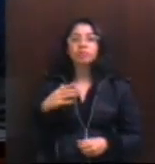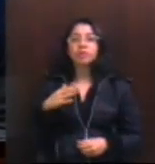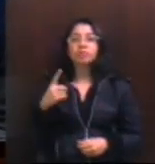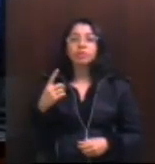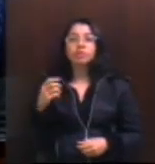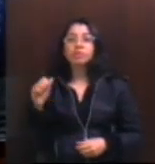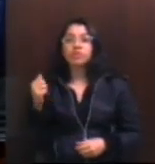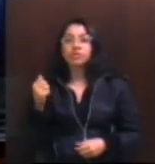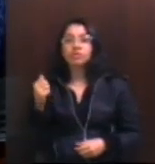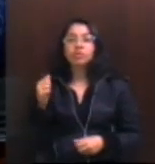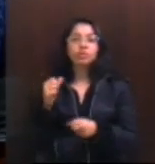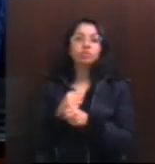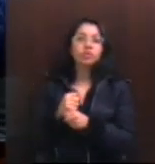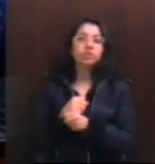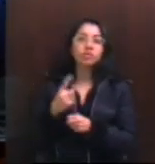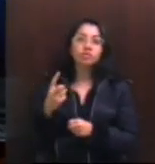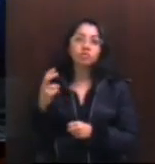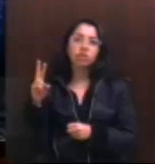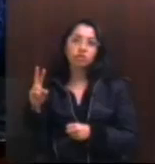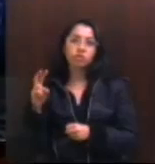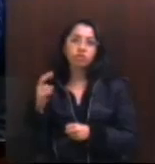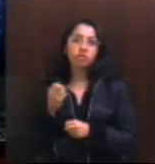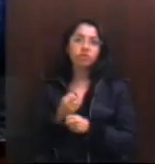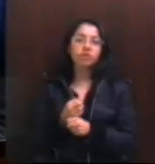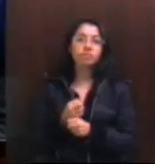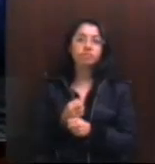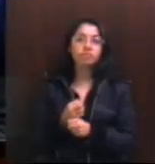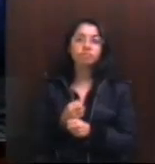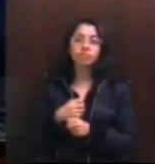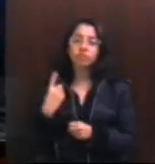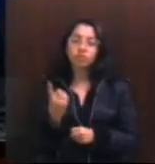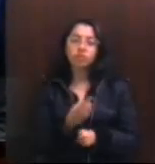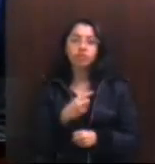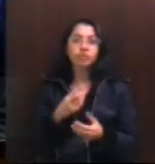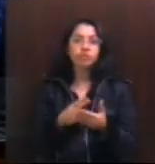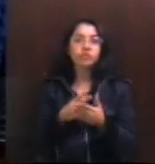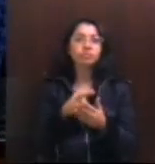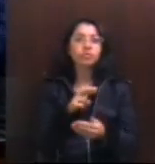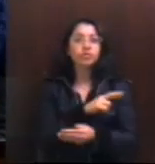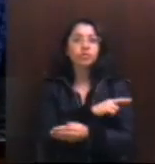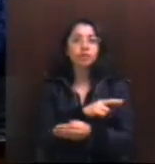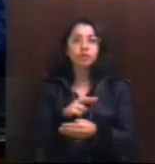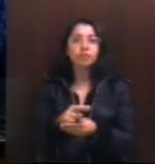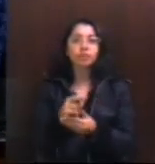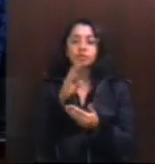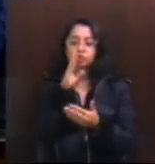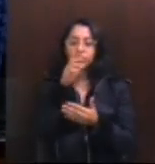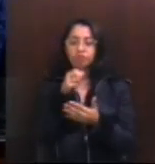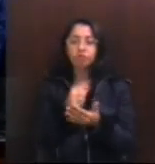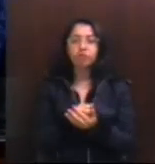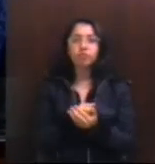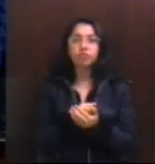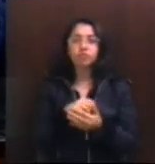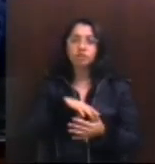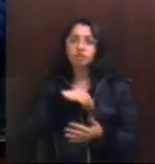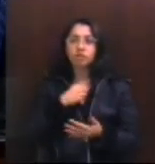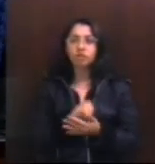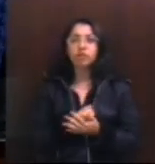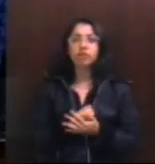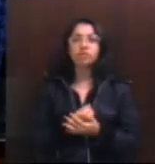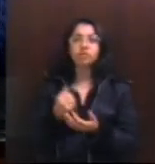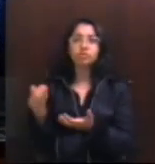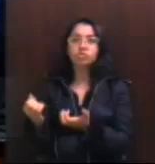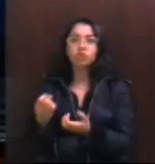que estão ali há 14, há 10, há 12. Nós sempre estivemos na rua. Mas esse ânimo, essa força e esses jovens de 15,